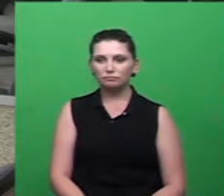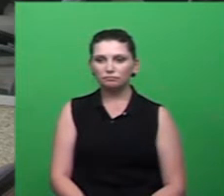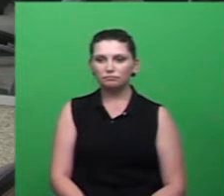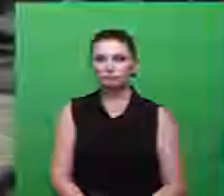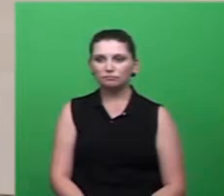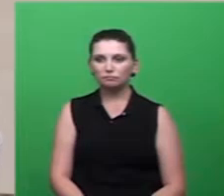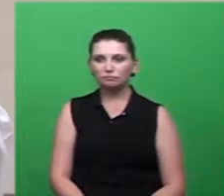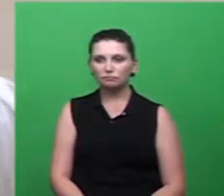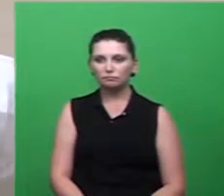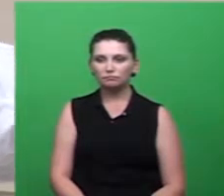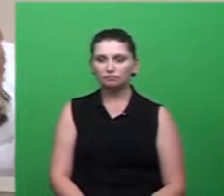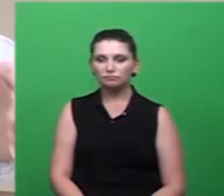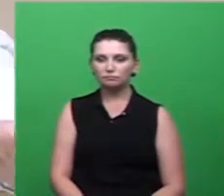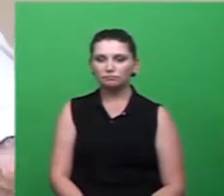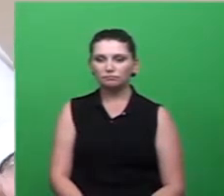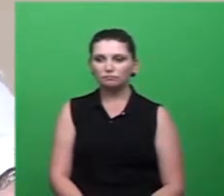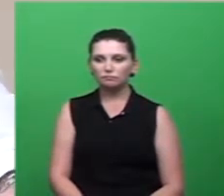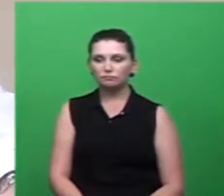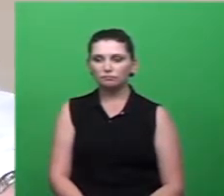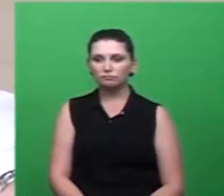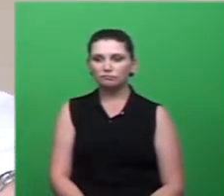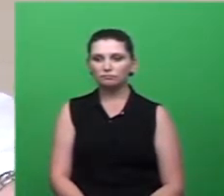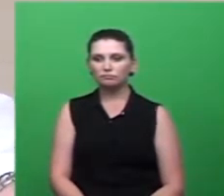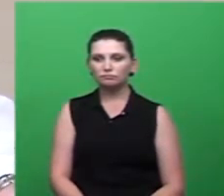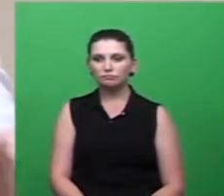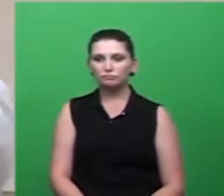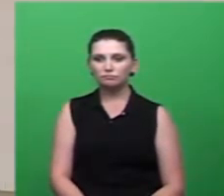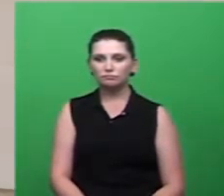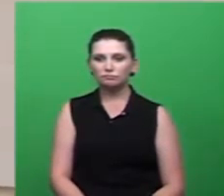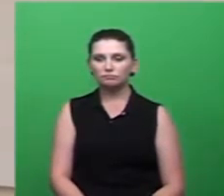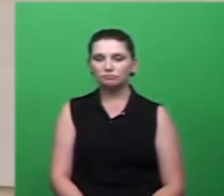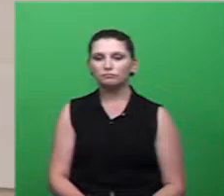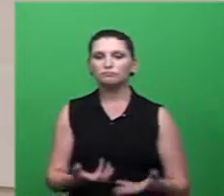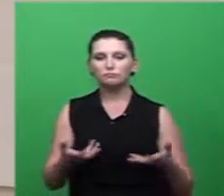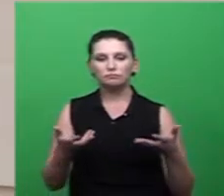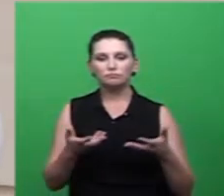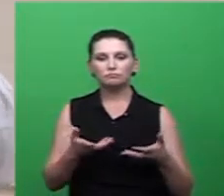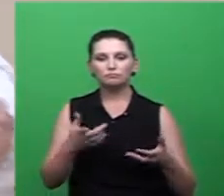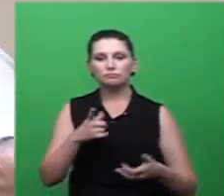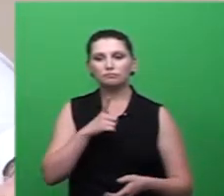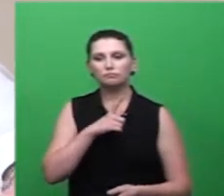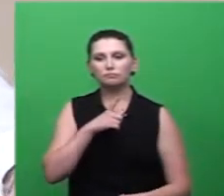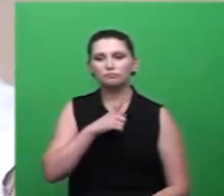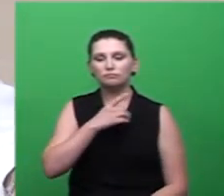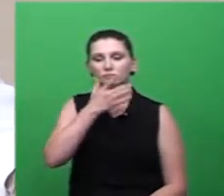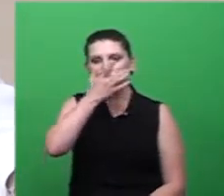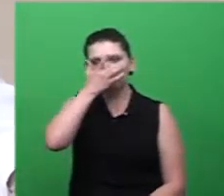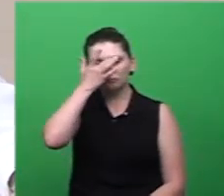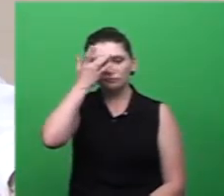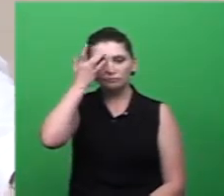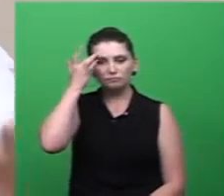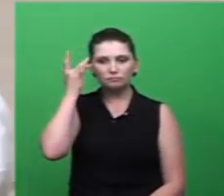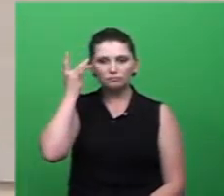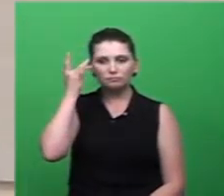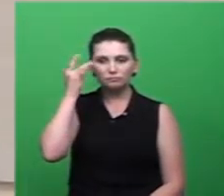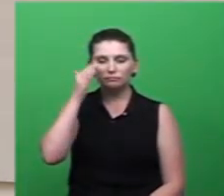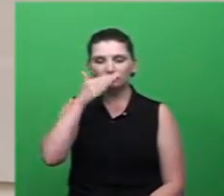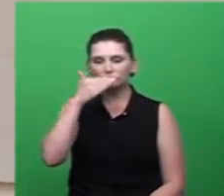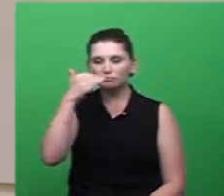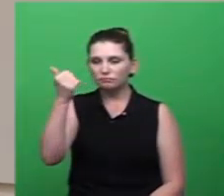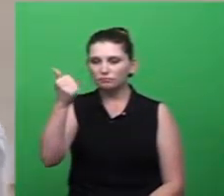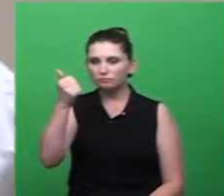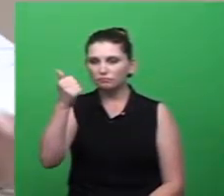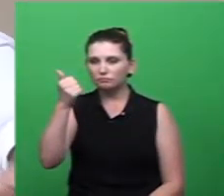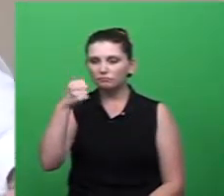Presidente, hoje, chamado por uma moradora que mora próximo àquela praça, eu me desloquei